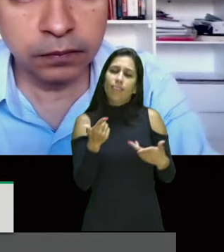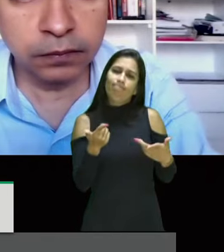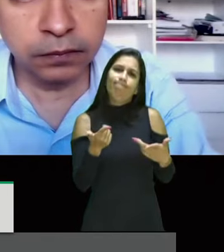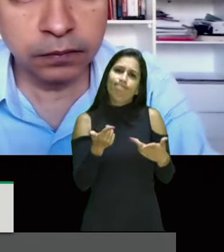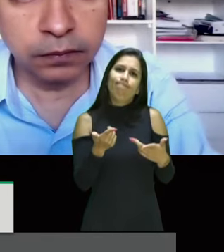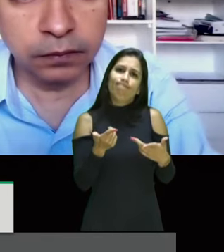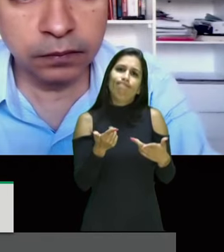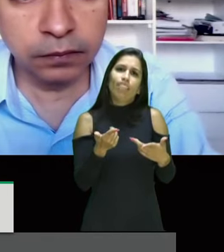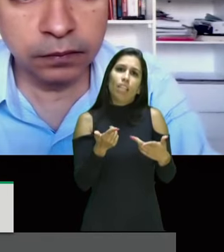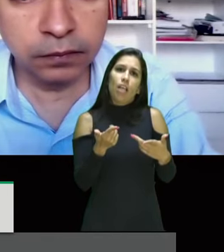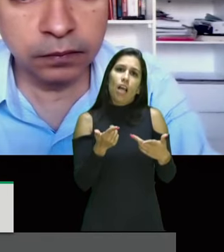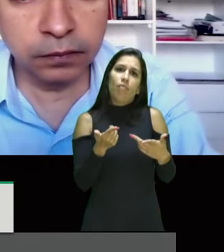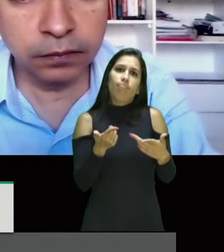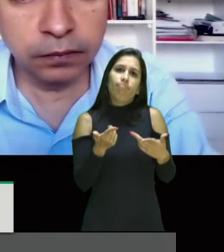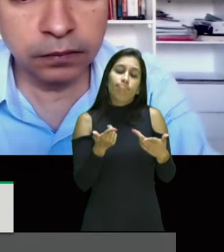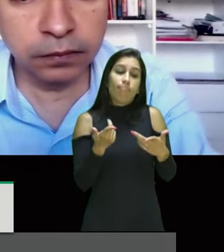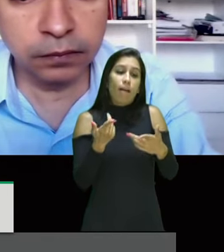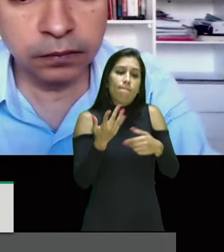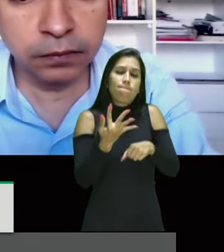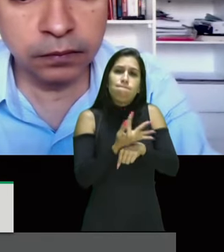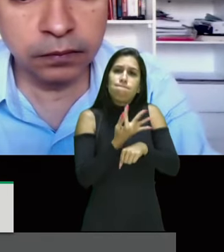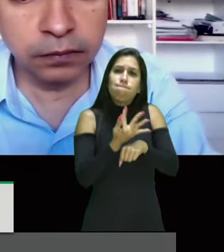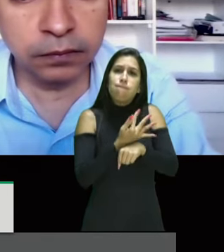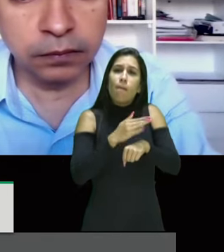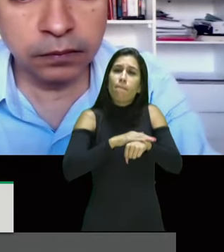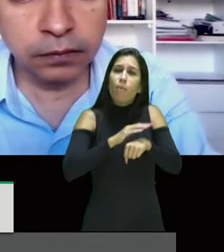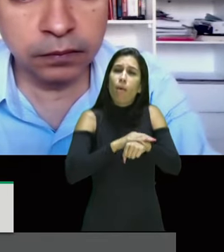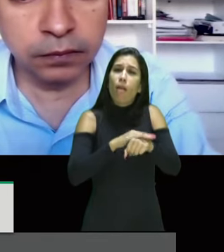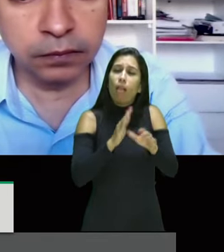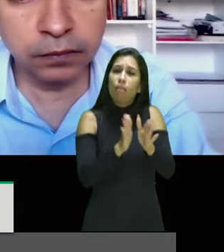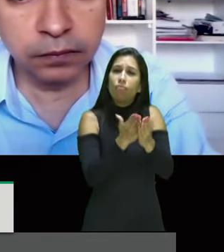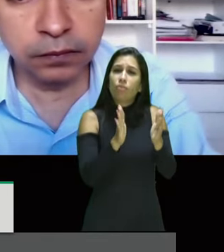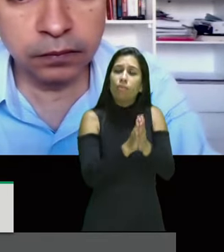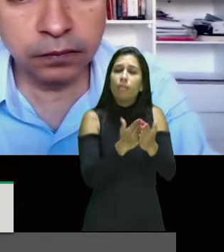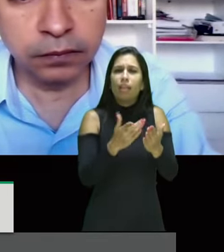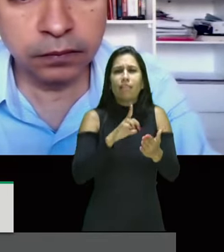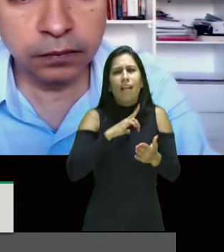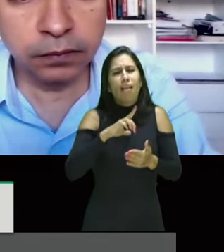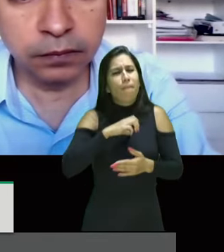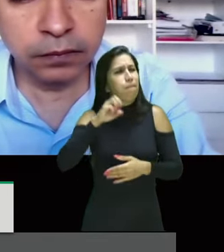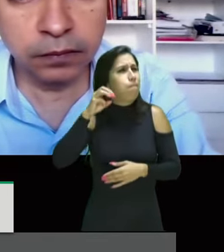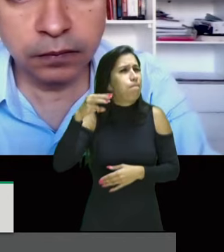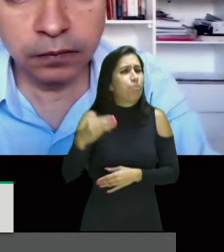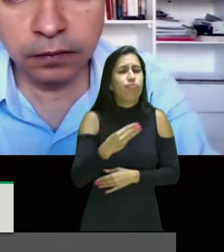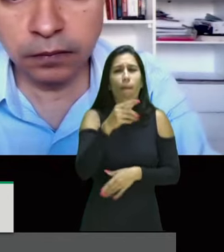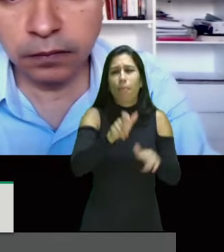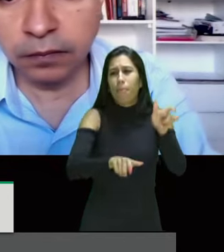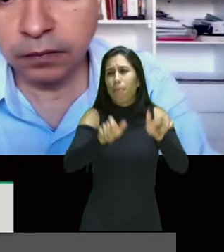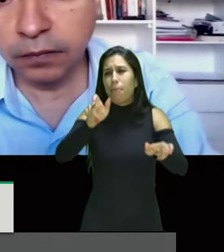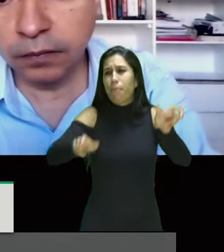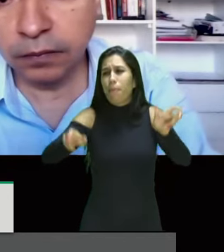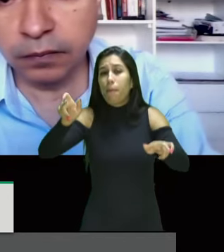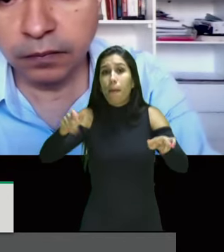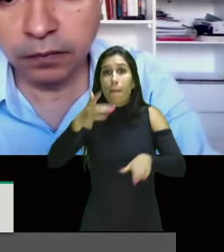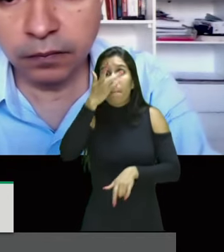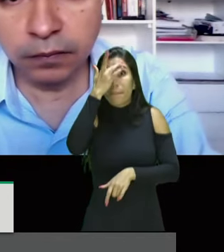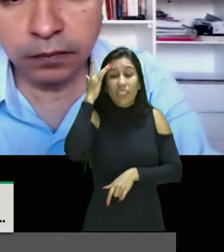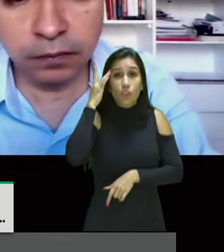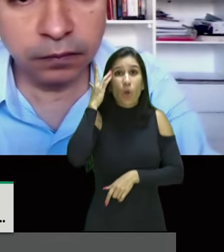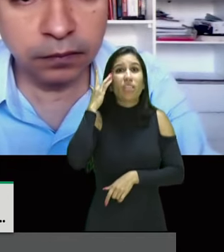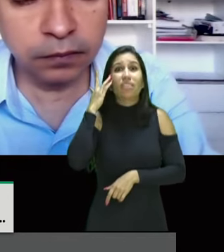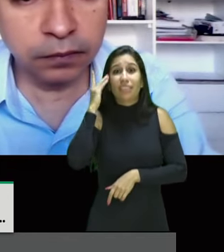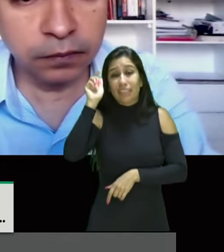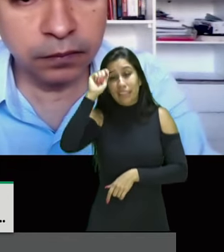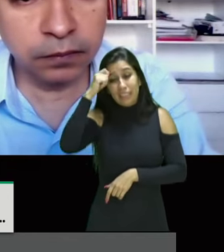que atualmente o programa atende 53.464.554 pessoas negras,